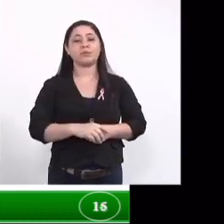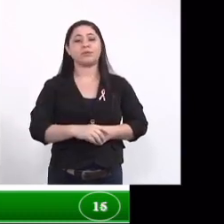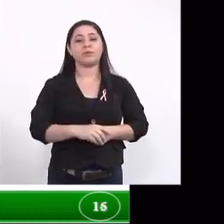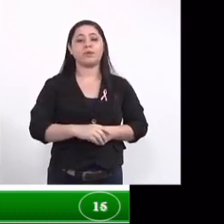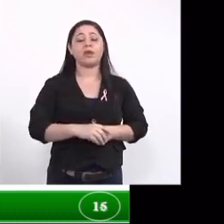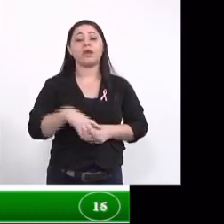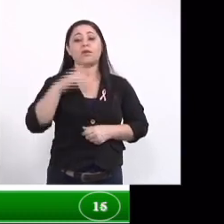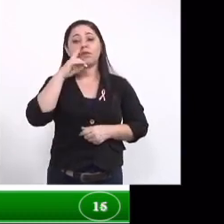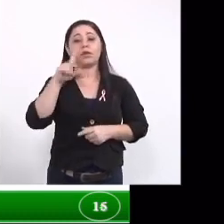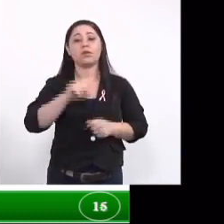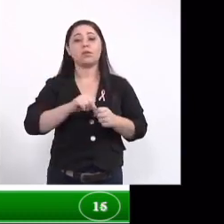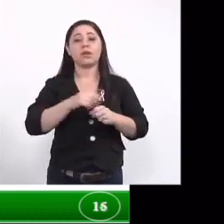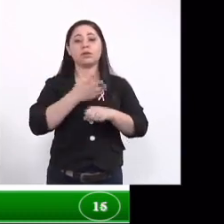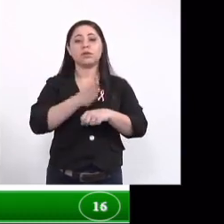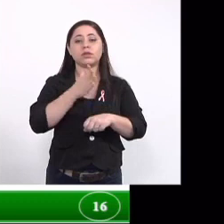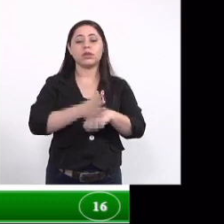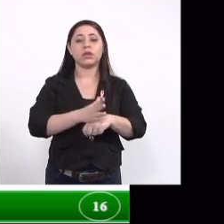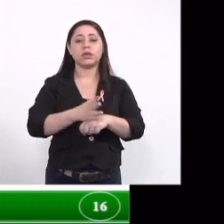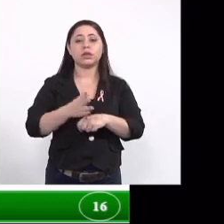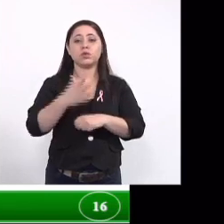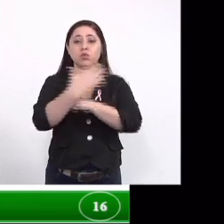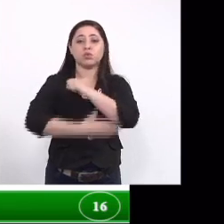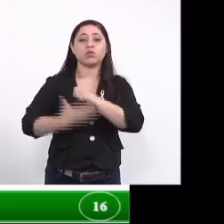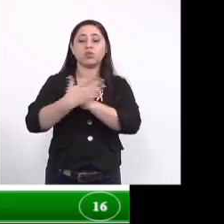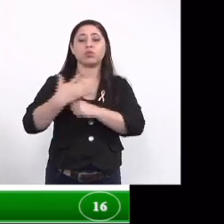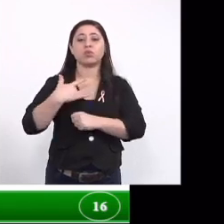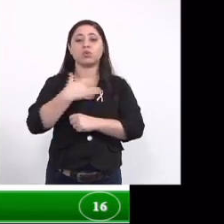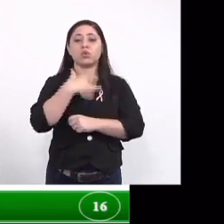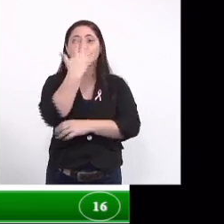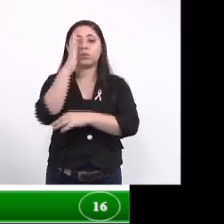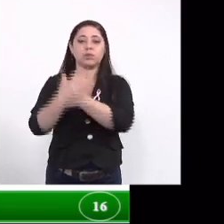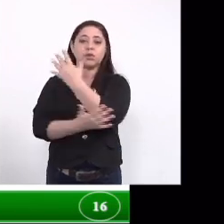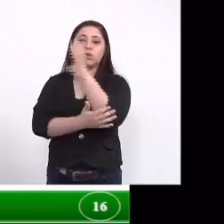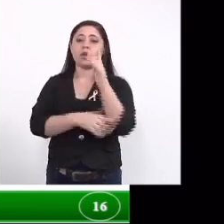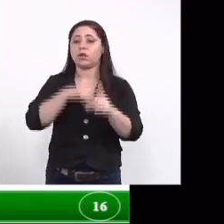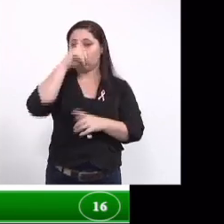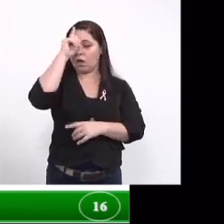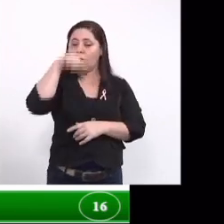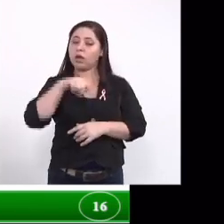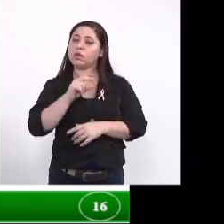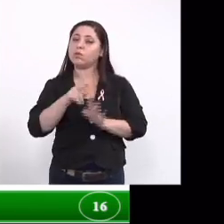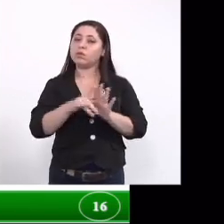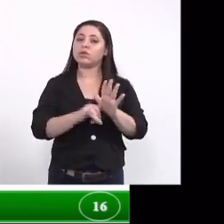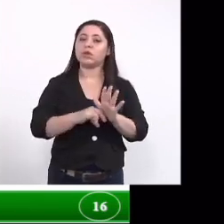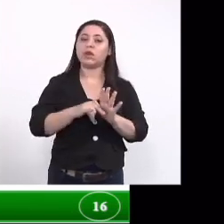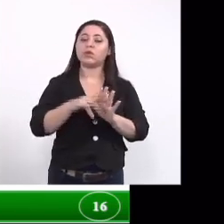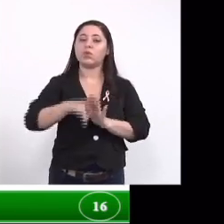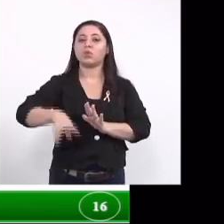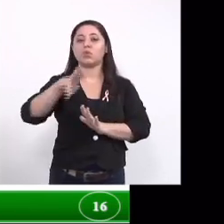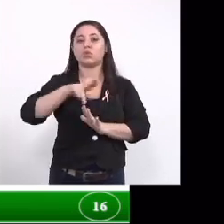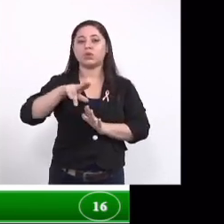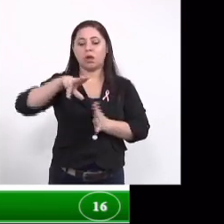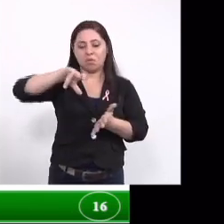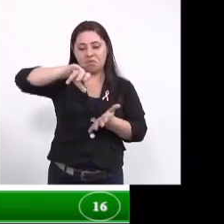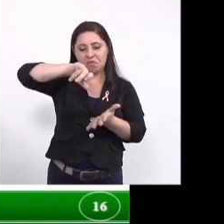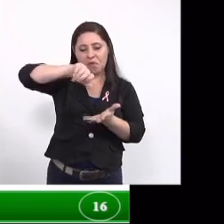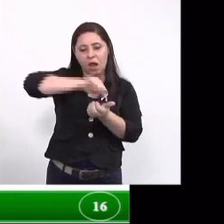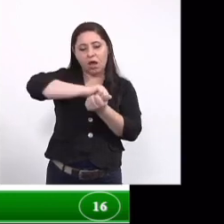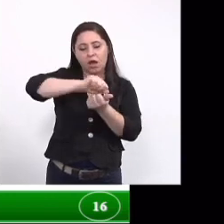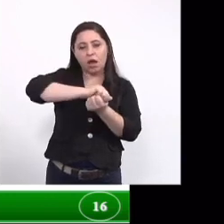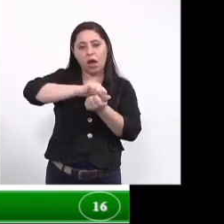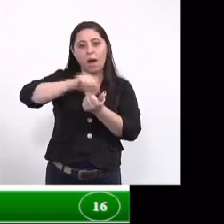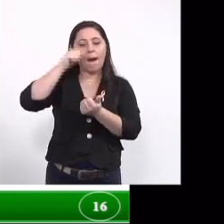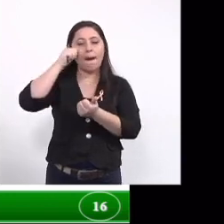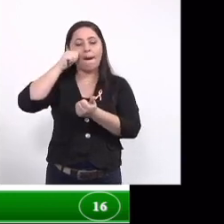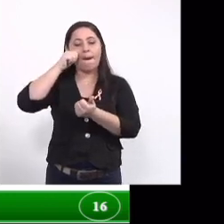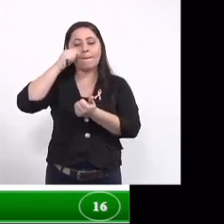verificamos os ensaios de seguridade ambiental o seria isso? como eu falei para vocês a ideia do nosso projeto é que nós utilizamos esse detergente a dona de casa vai